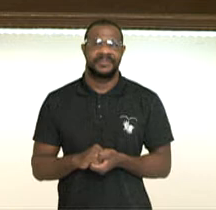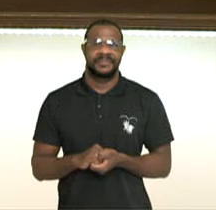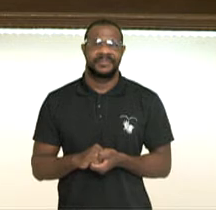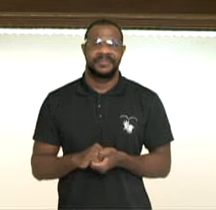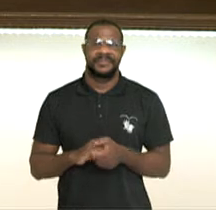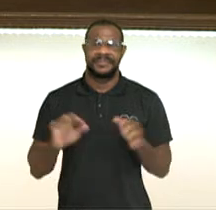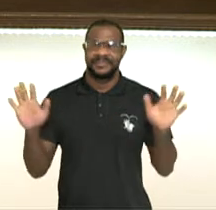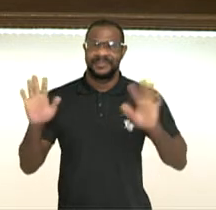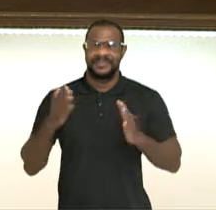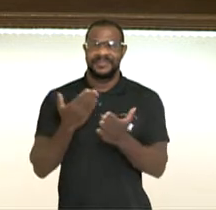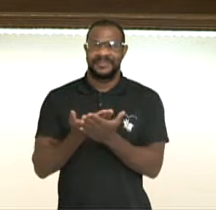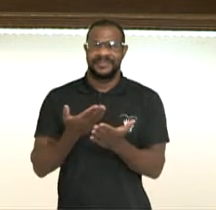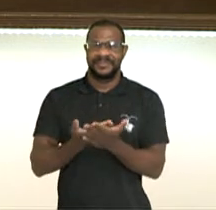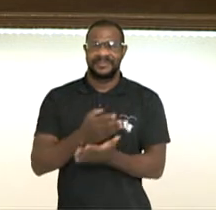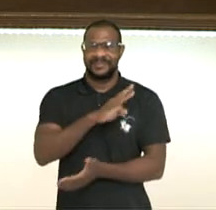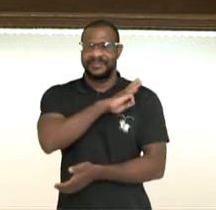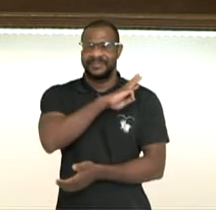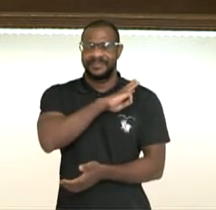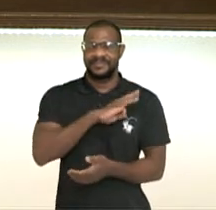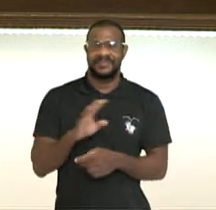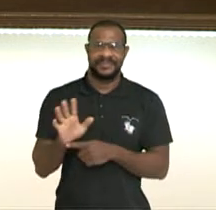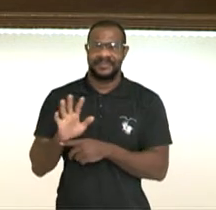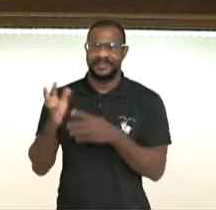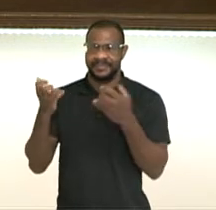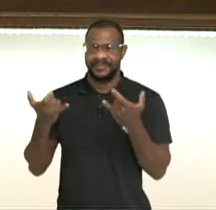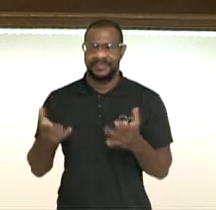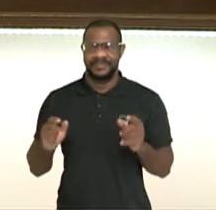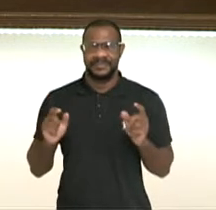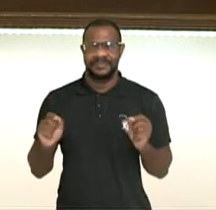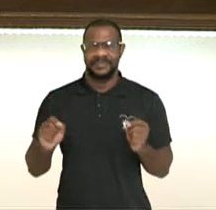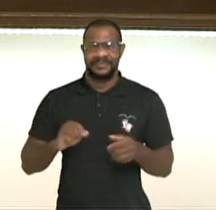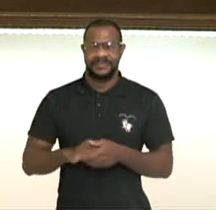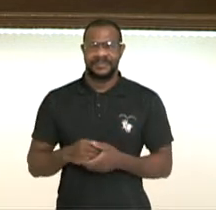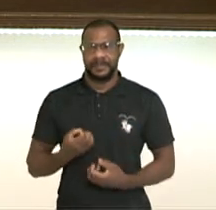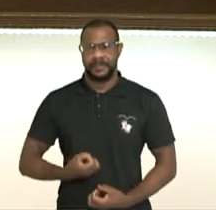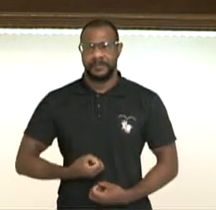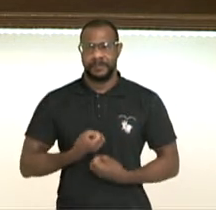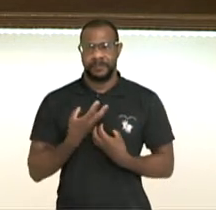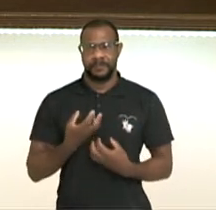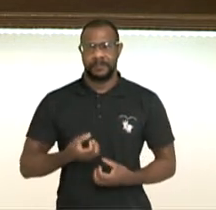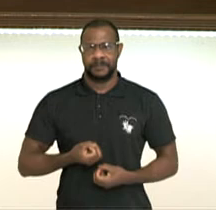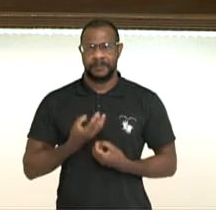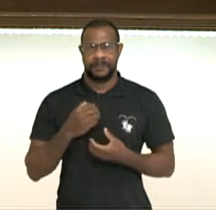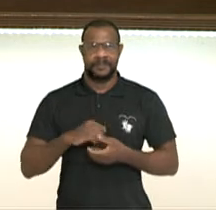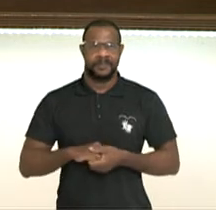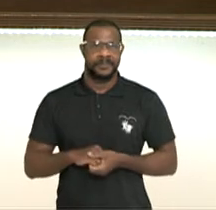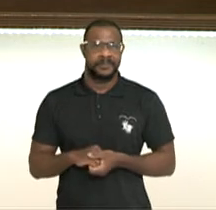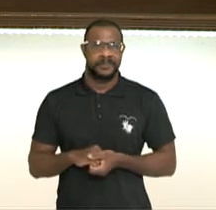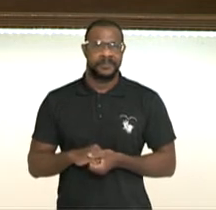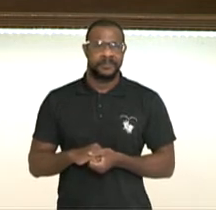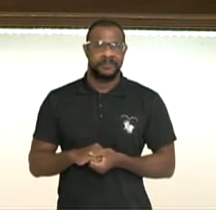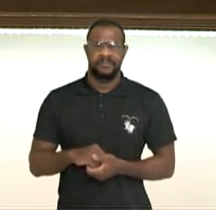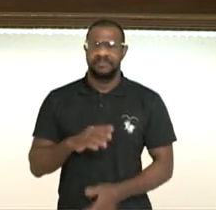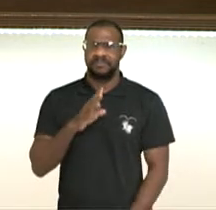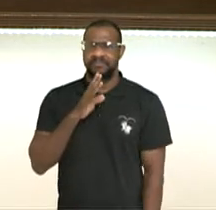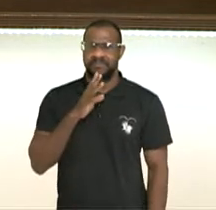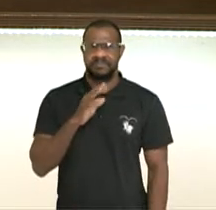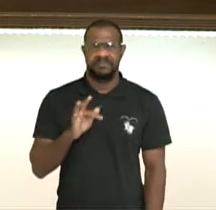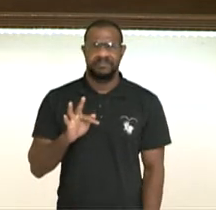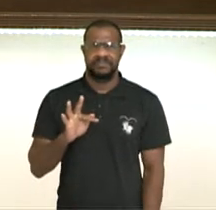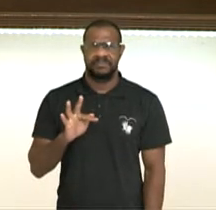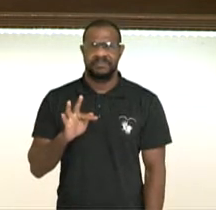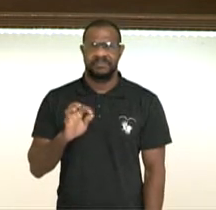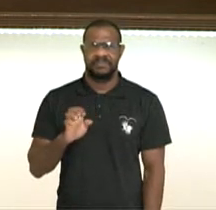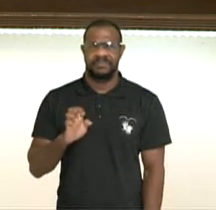Olá, estudantes da terceira série! Nesse vídeo vamos falar sobre poemas. Já conhece Fernando Pessoa?